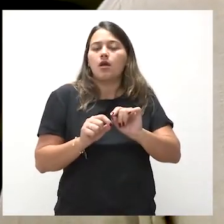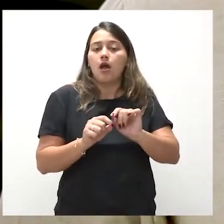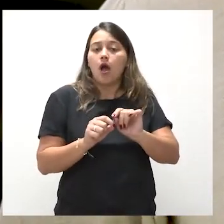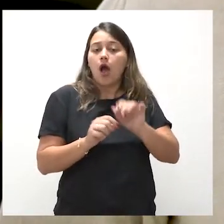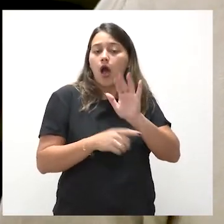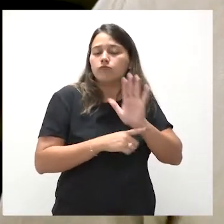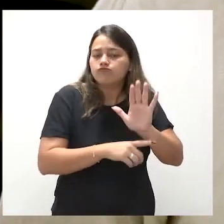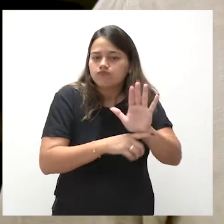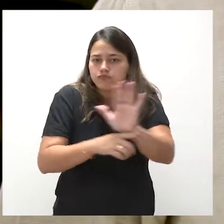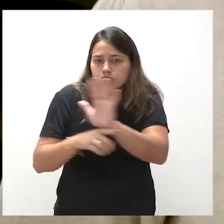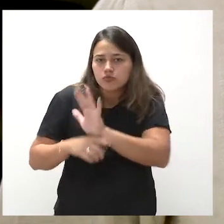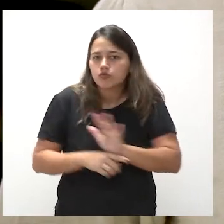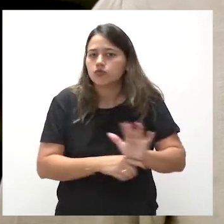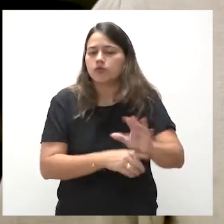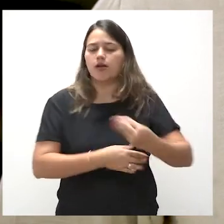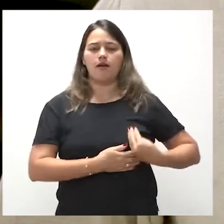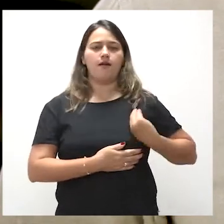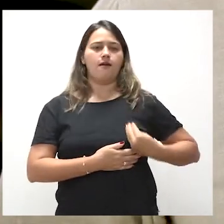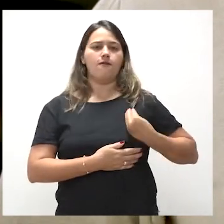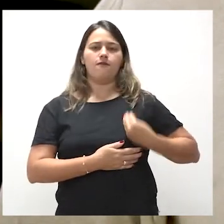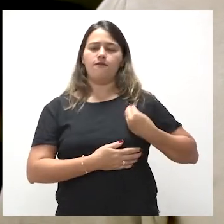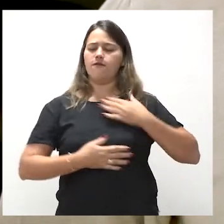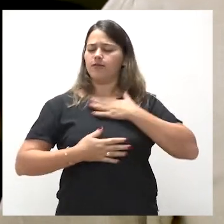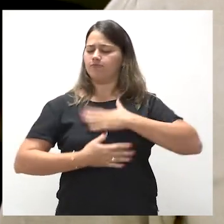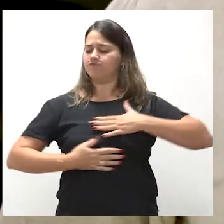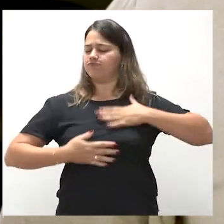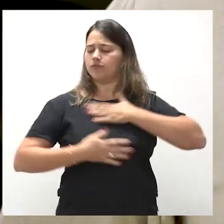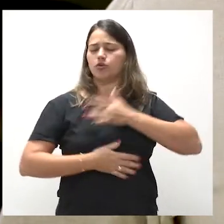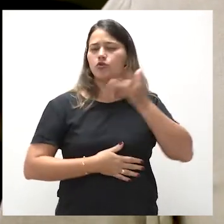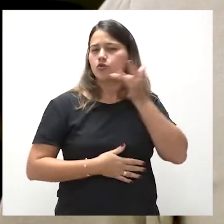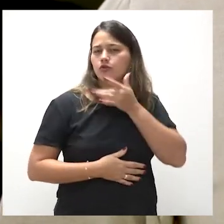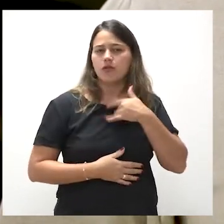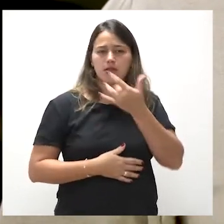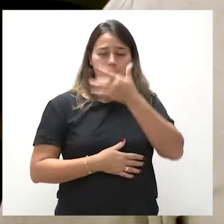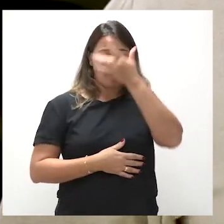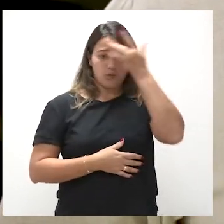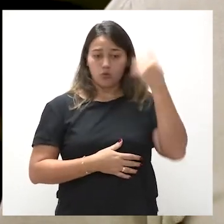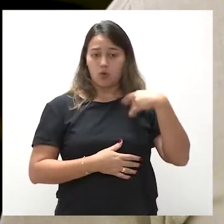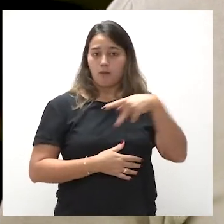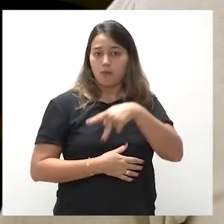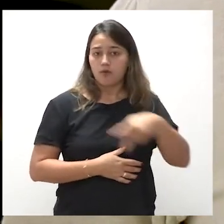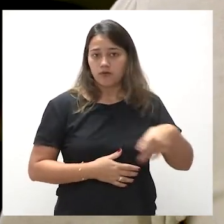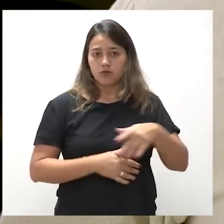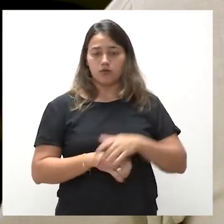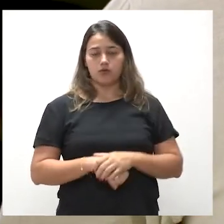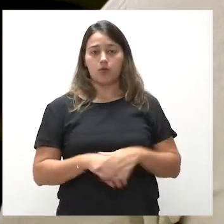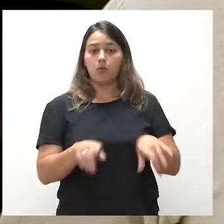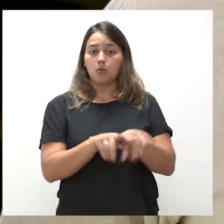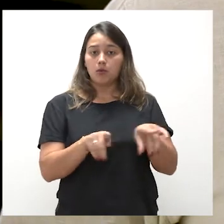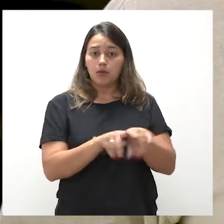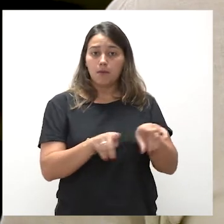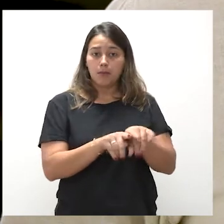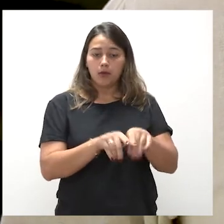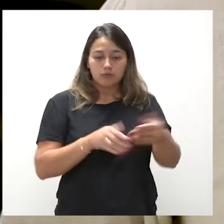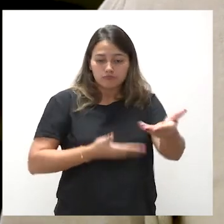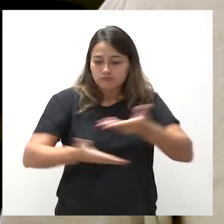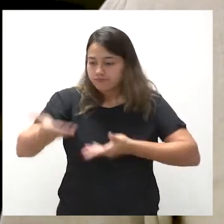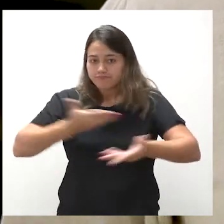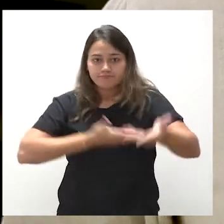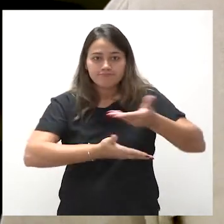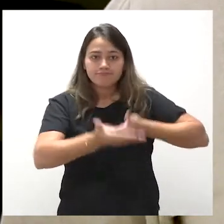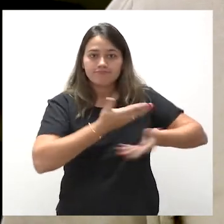muito dessa vida gostosa de ser professor e de compartilhar com os alunos, com os estudantes,